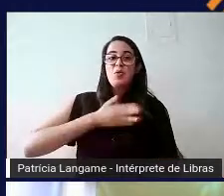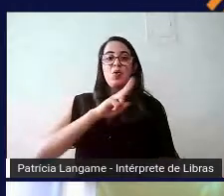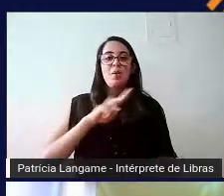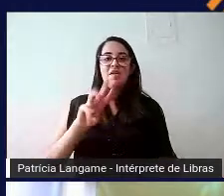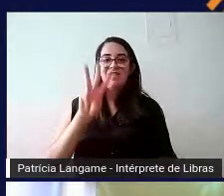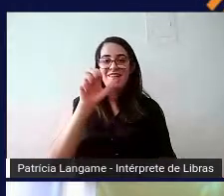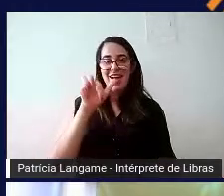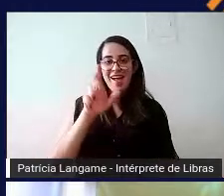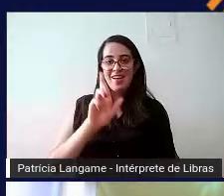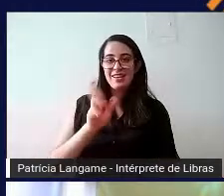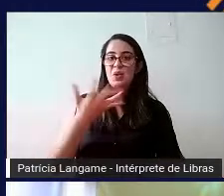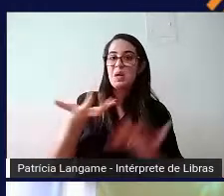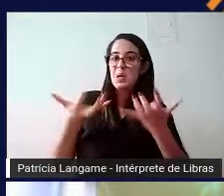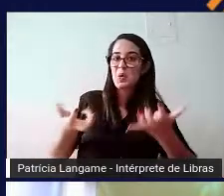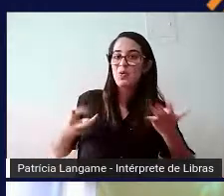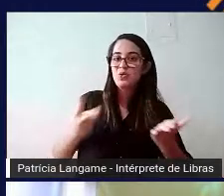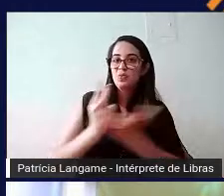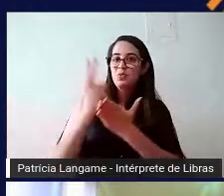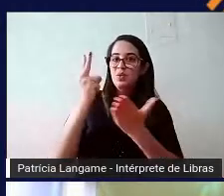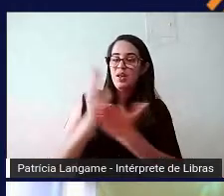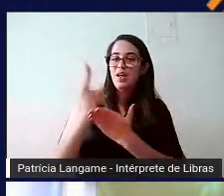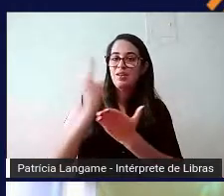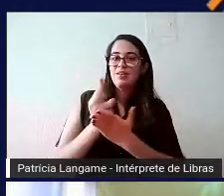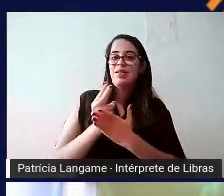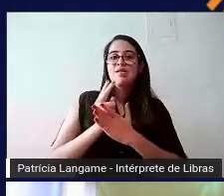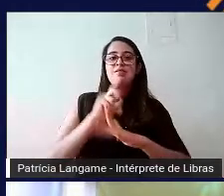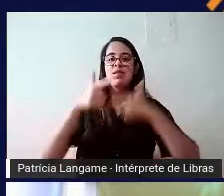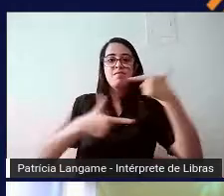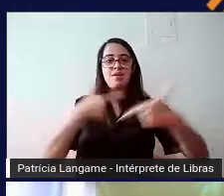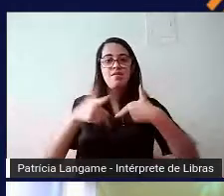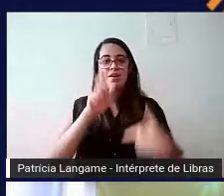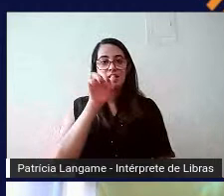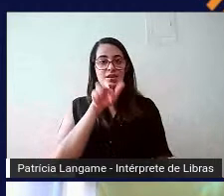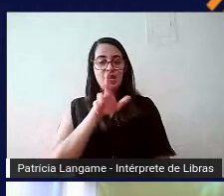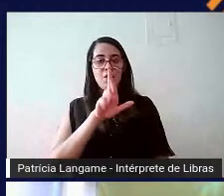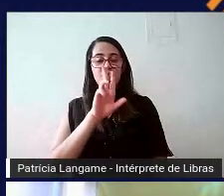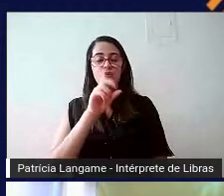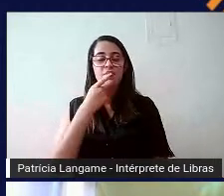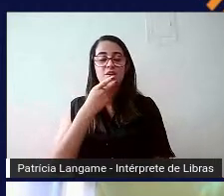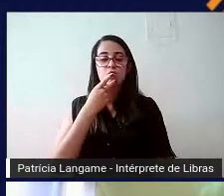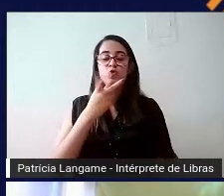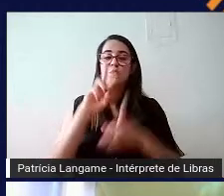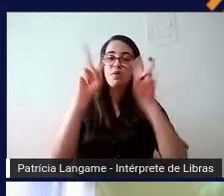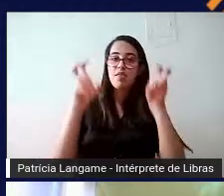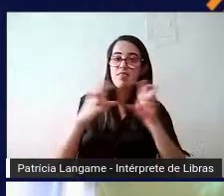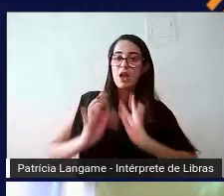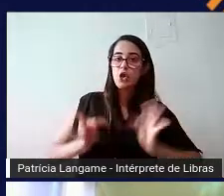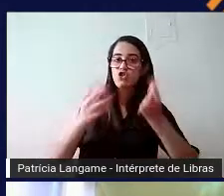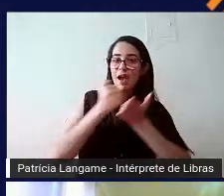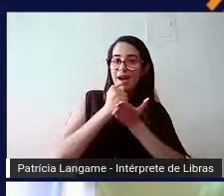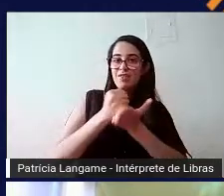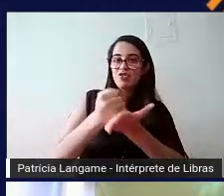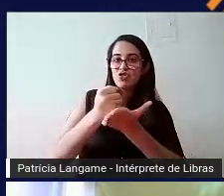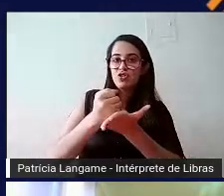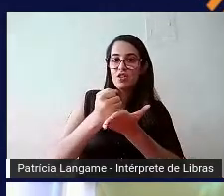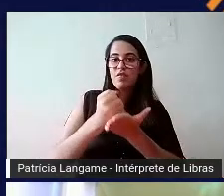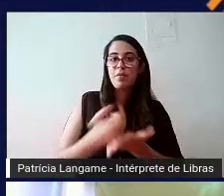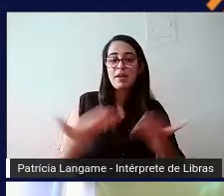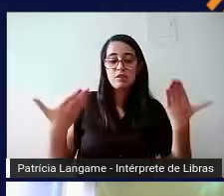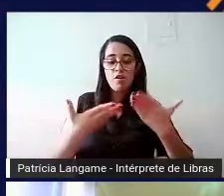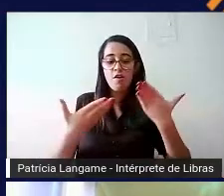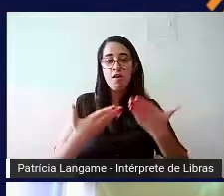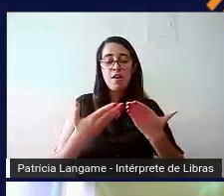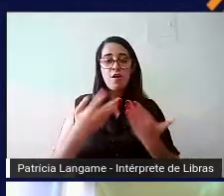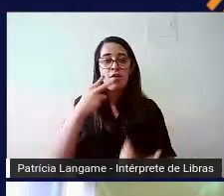quero dar continuidade, então, uma exposição que o Agnaldo vinha fazendo, falando um pouquinho sobre a tecnologia assistiva, só que dessa vez olhando para